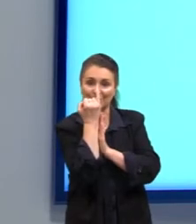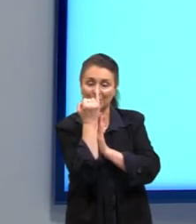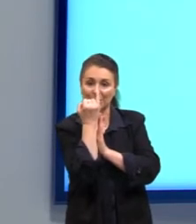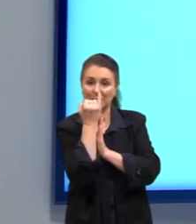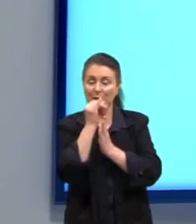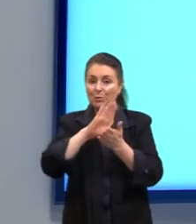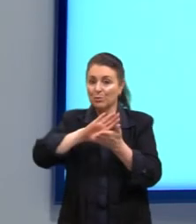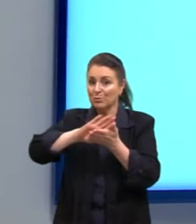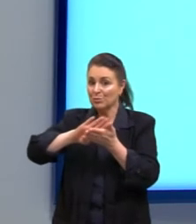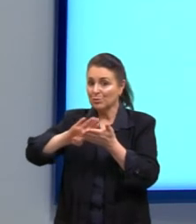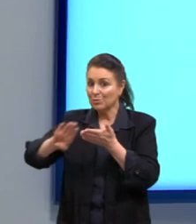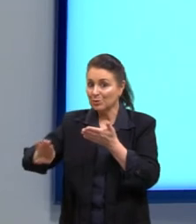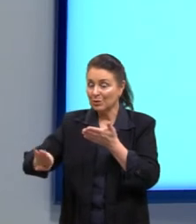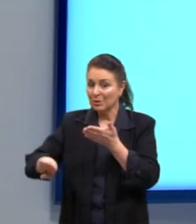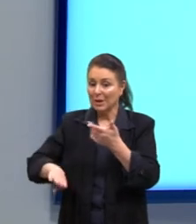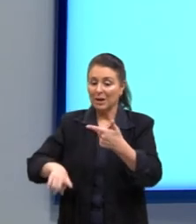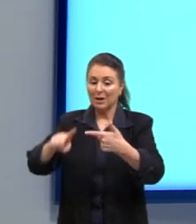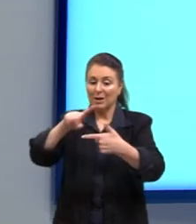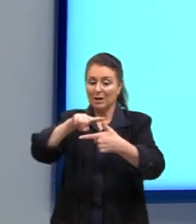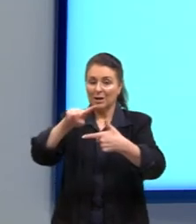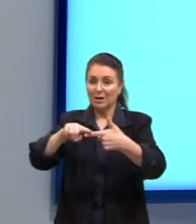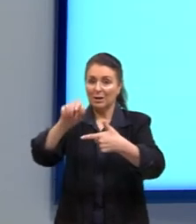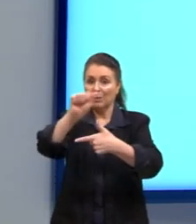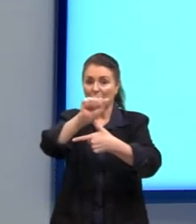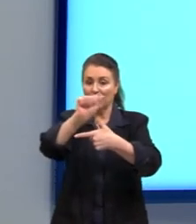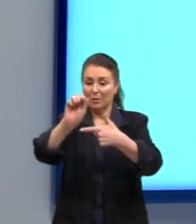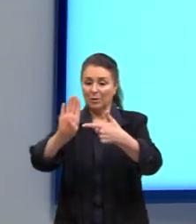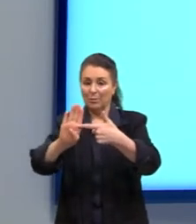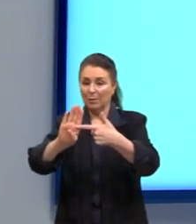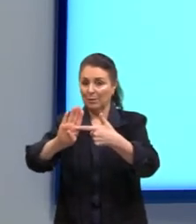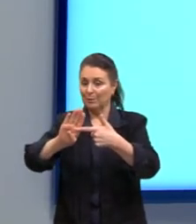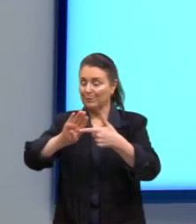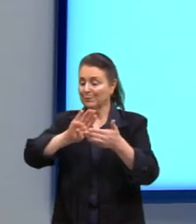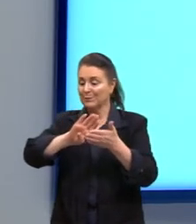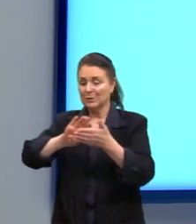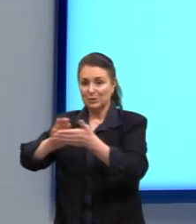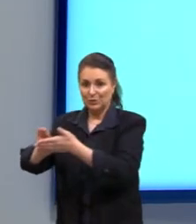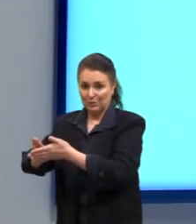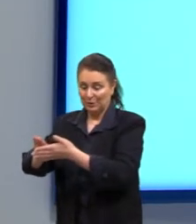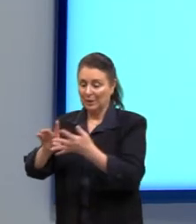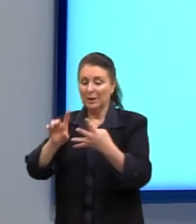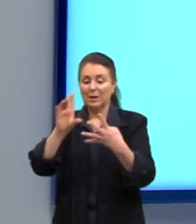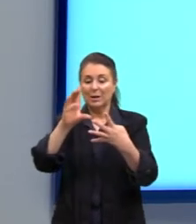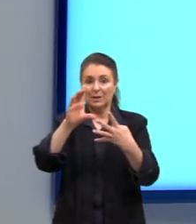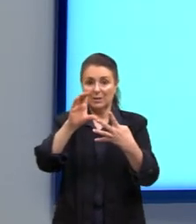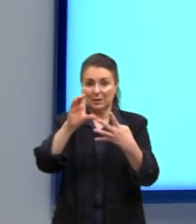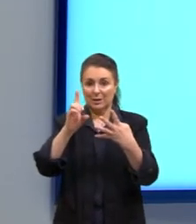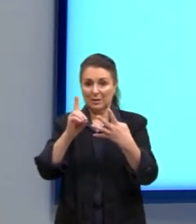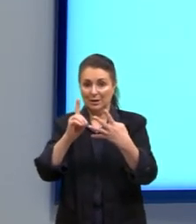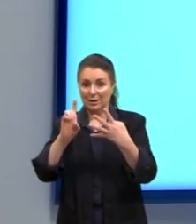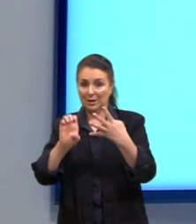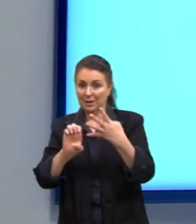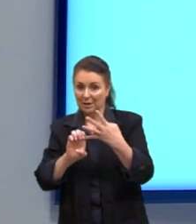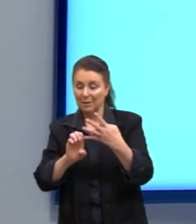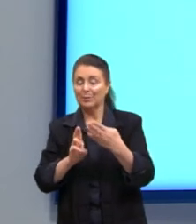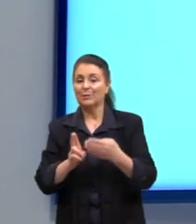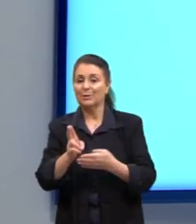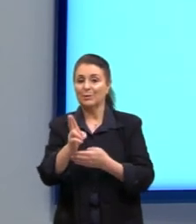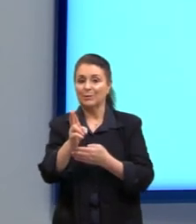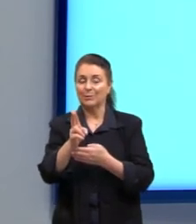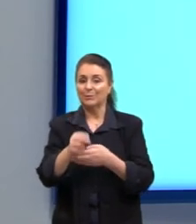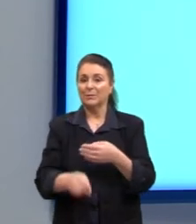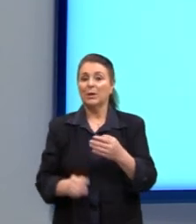eliminamos as duas primeiras alternativas. E daí, as outras, nós teríamos, né? Que